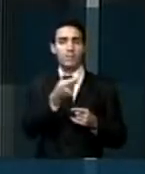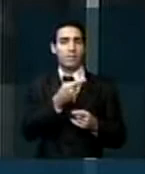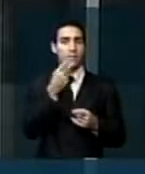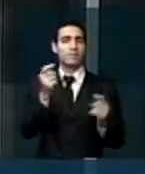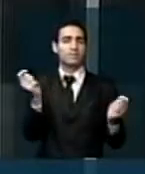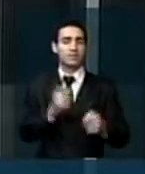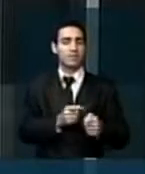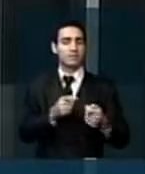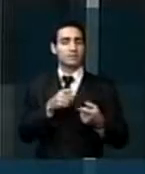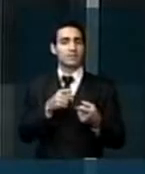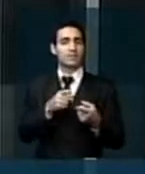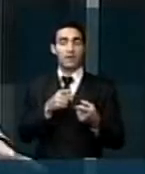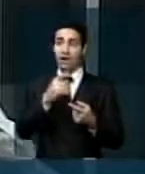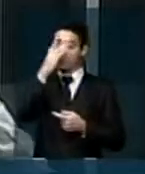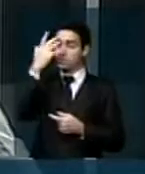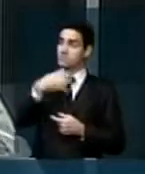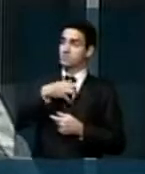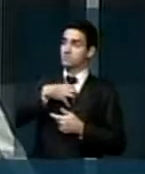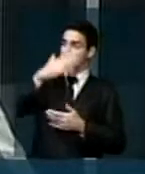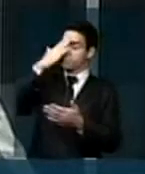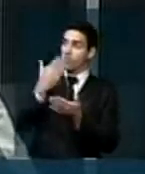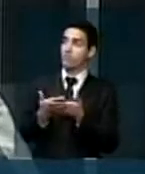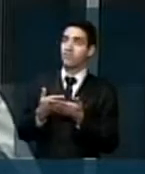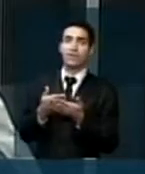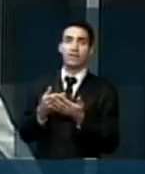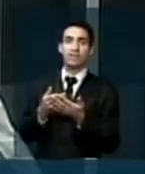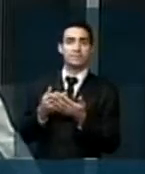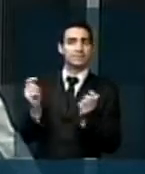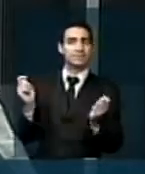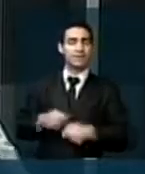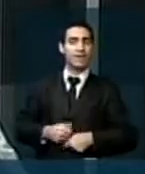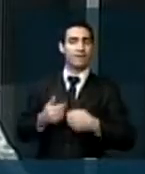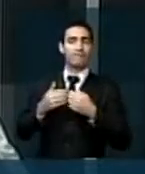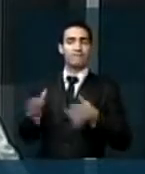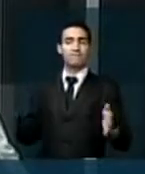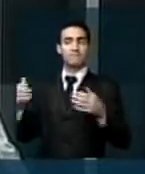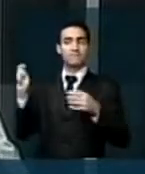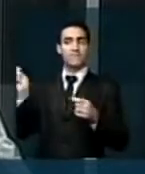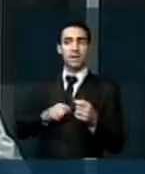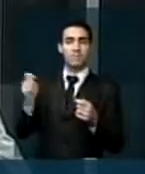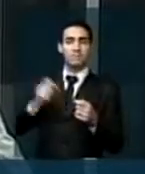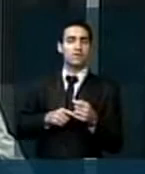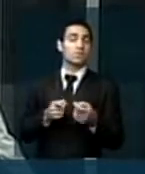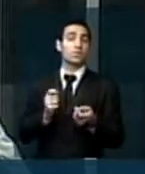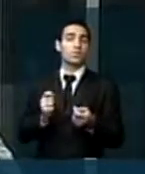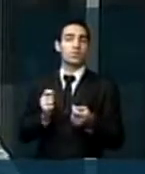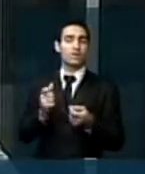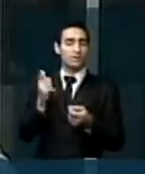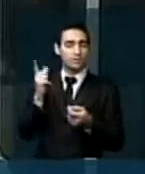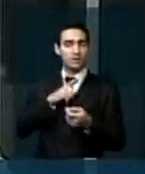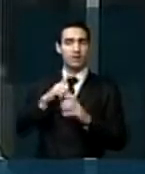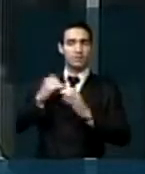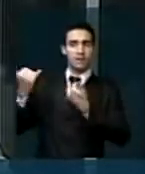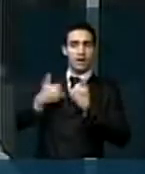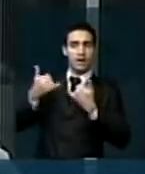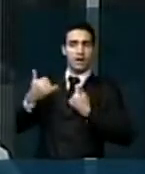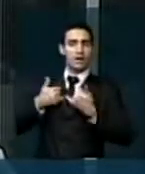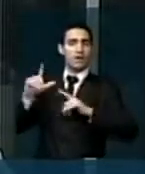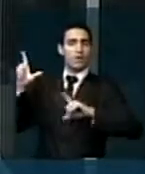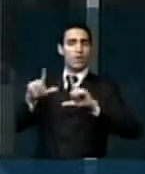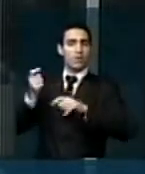uma confiança que abre as portas para muitas possibilidades, não apenas comerciais, mas também sociais,